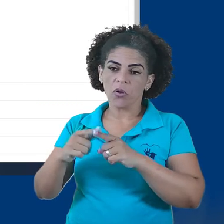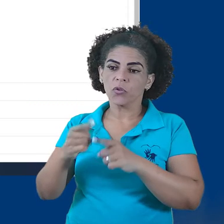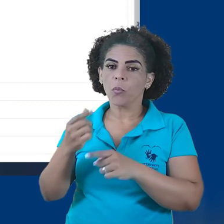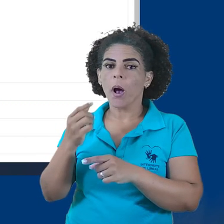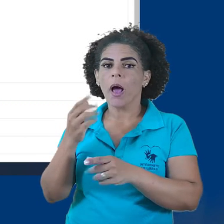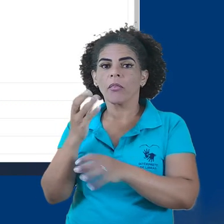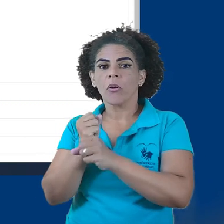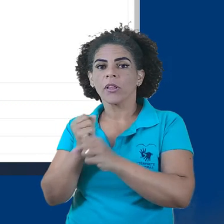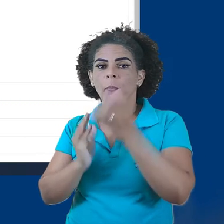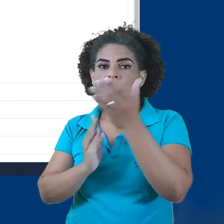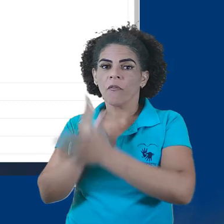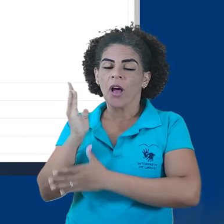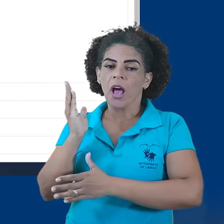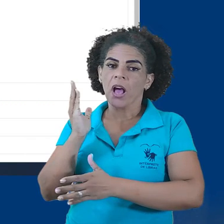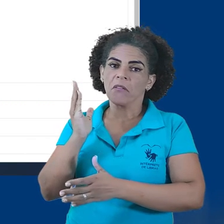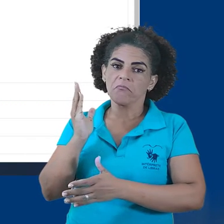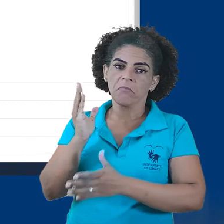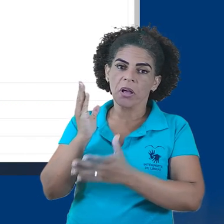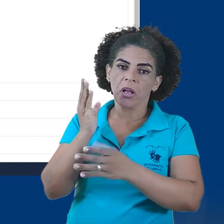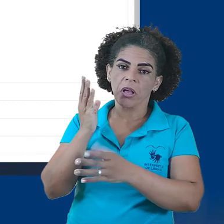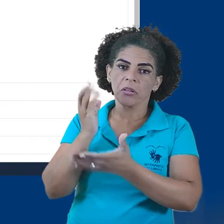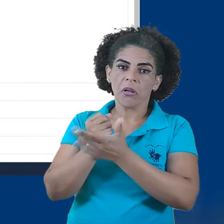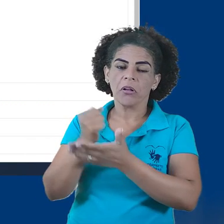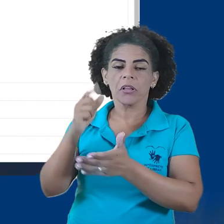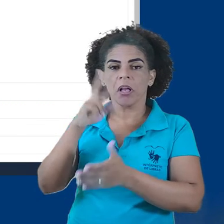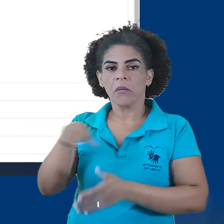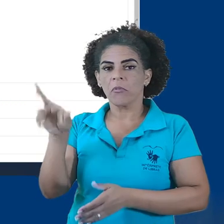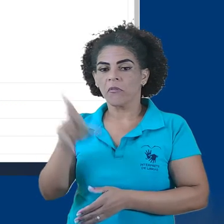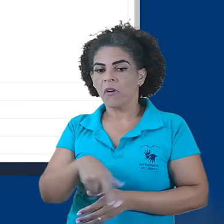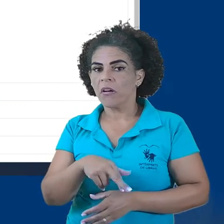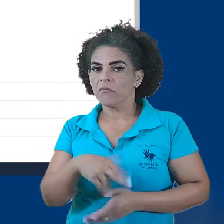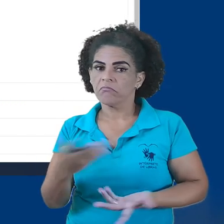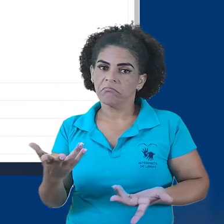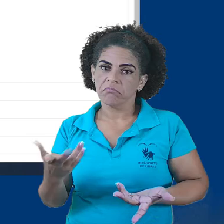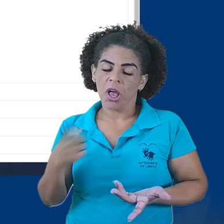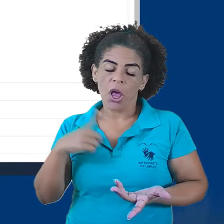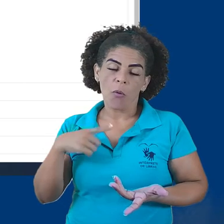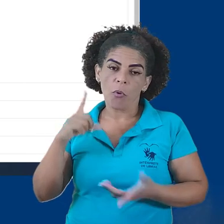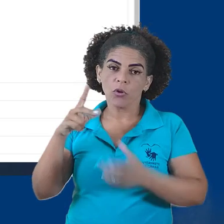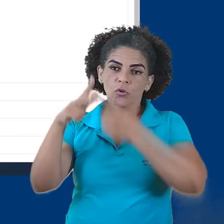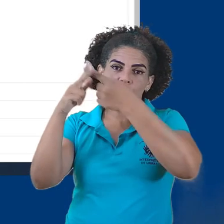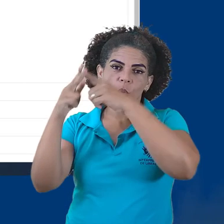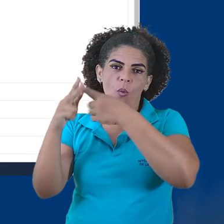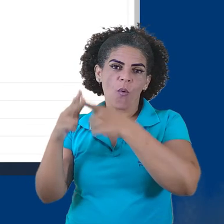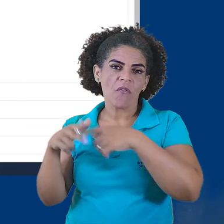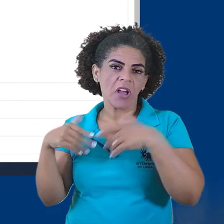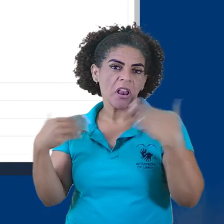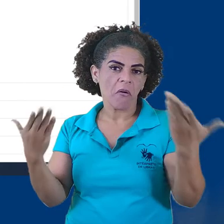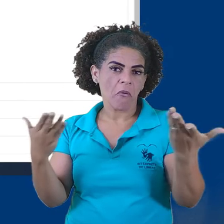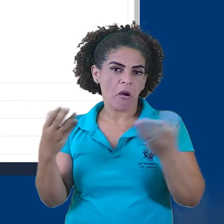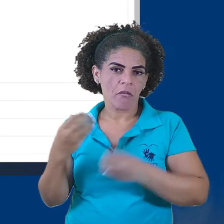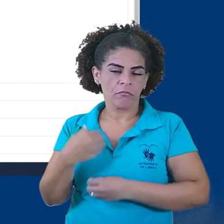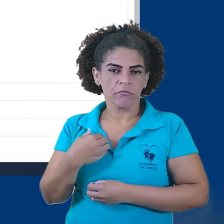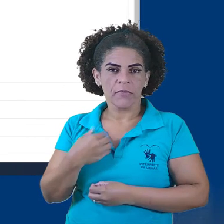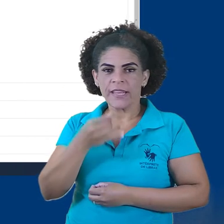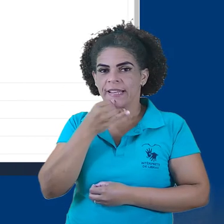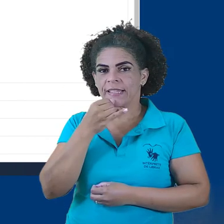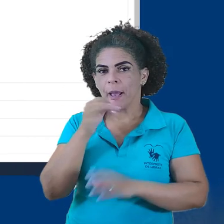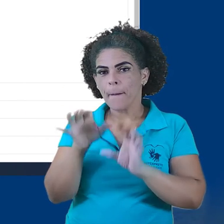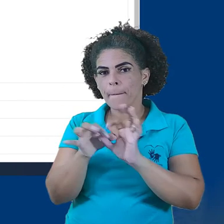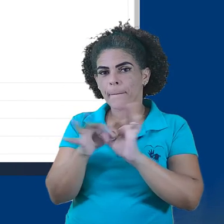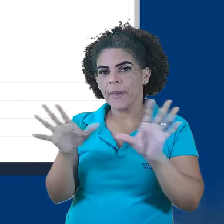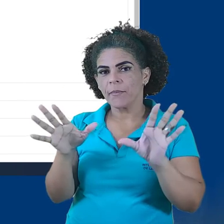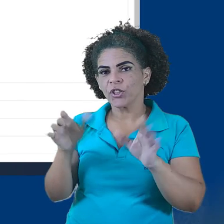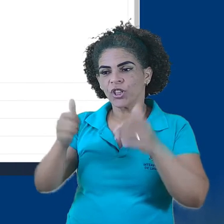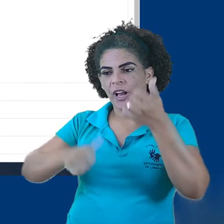Posso escolher uma nota para aprovação, se quiser. Posso configurar algumas opções para nota.